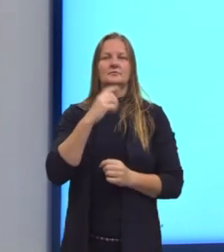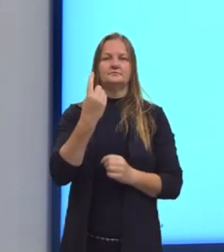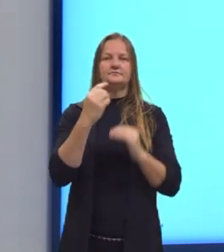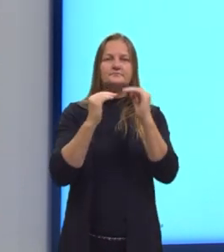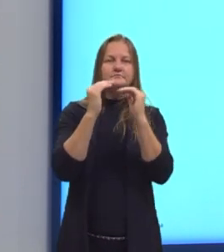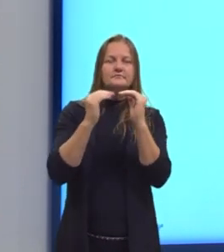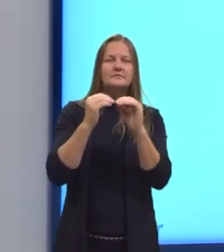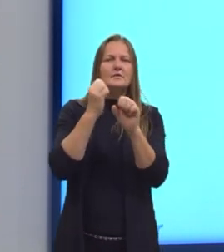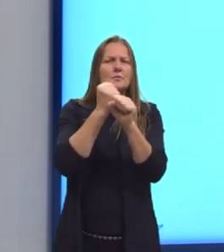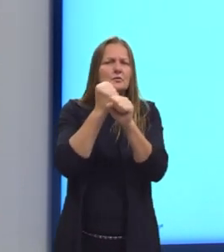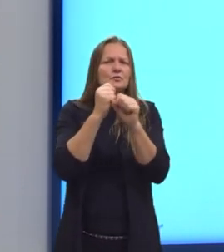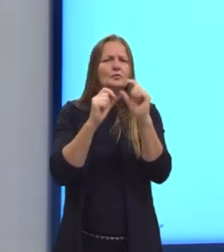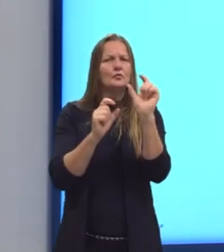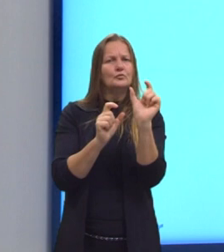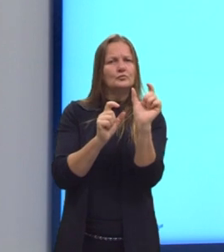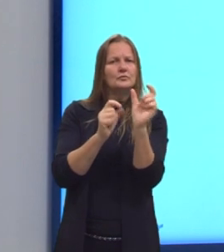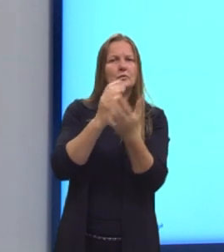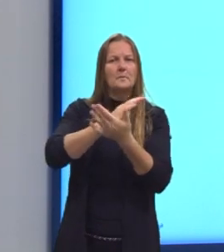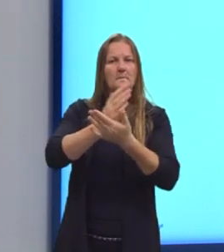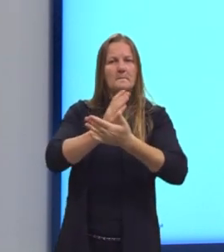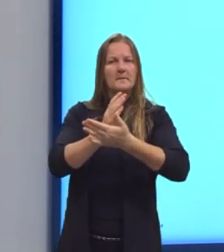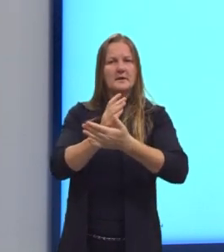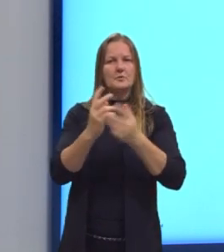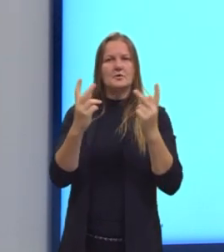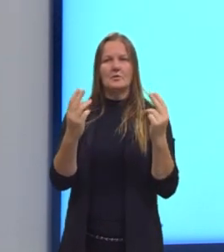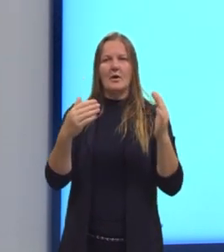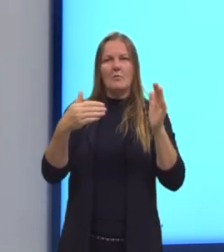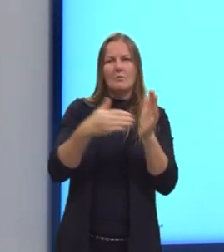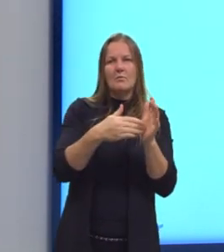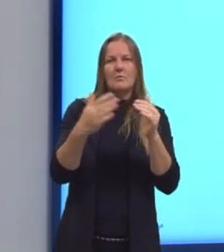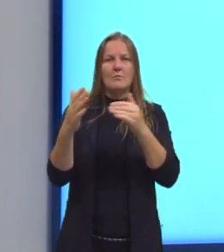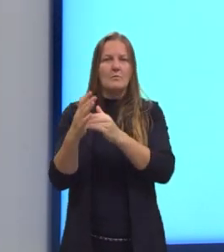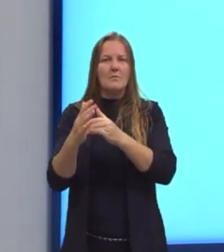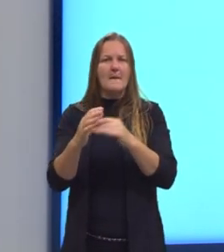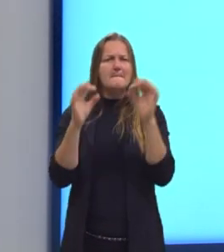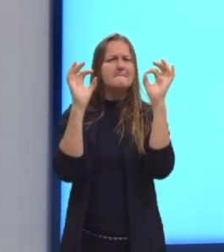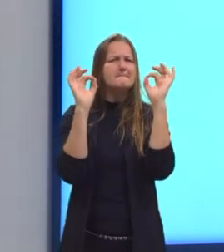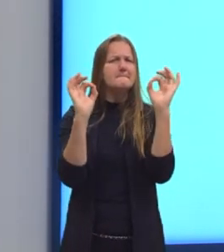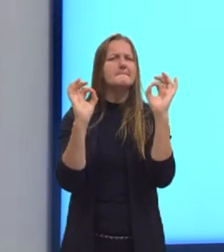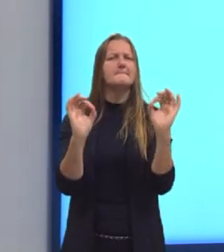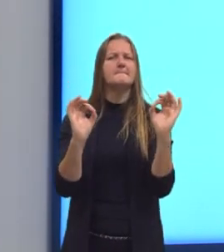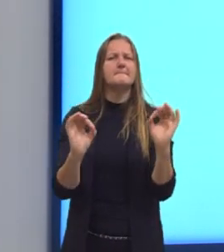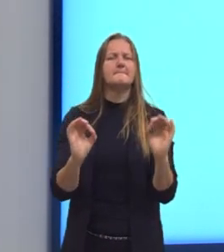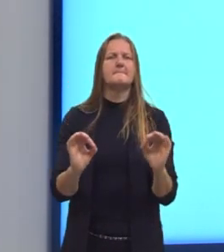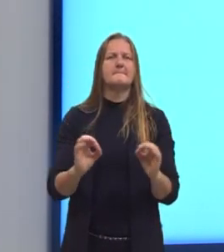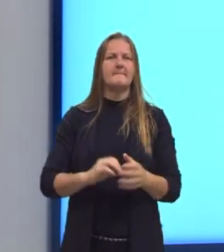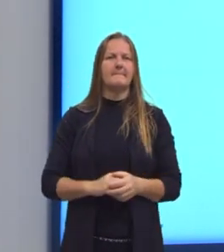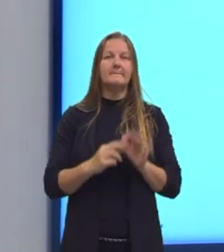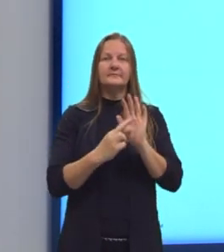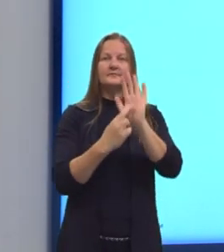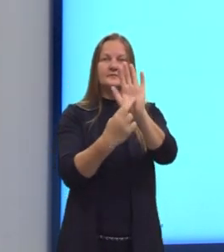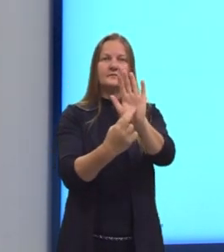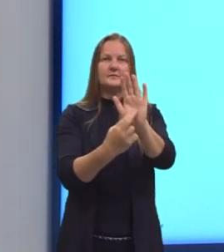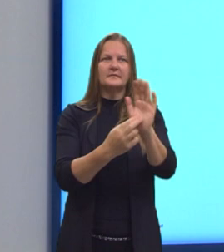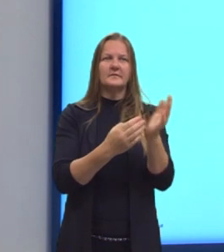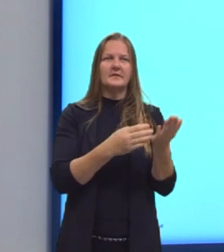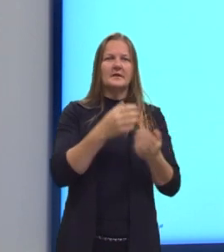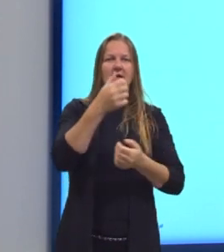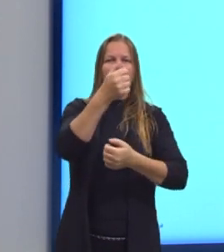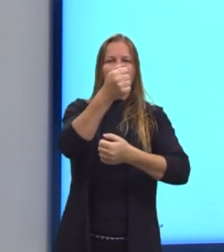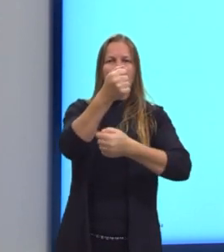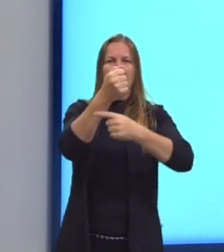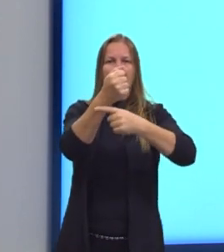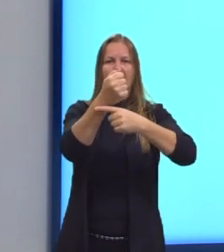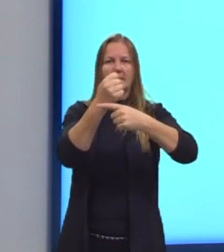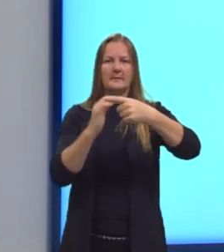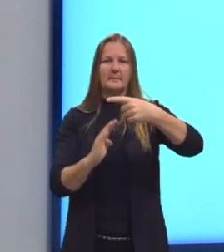o produto dos meios é igual ao produto dos extremos. Então, novamente aqui, eu coloquei a representação, A está para B,